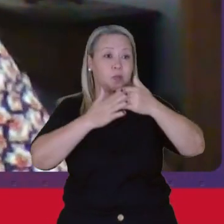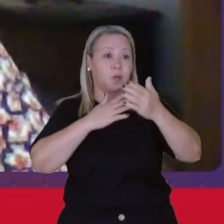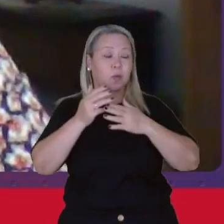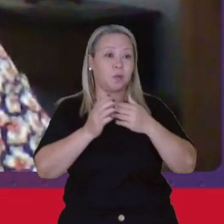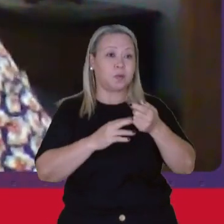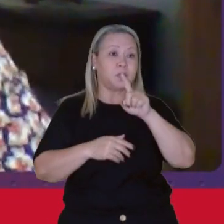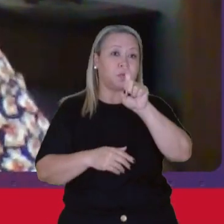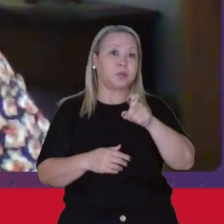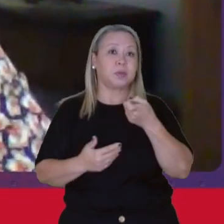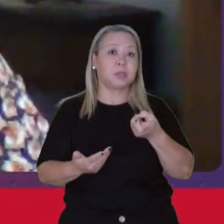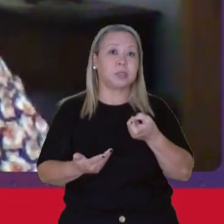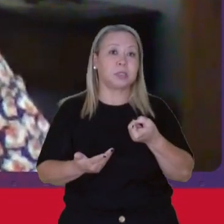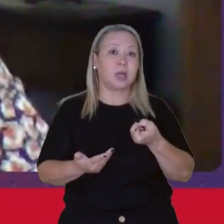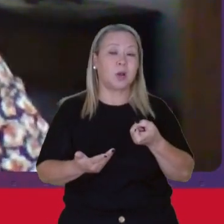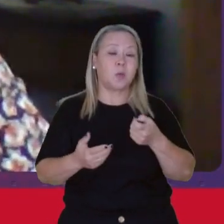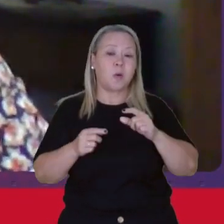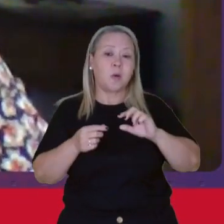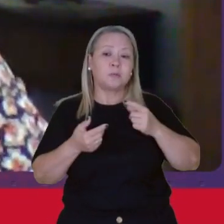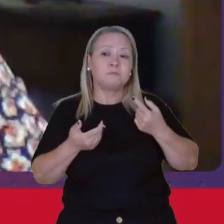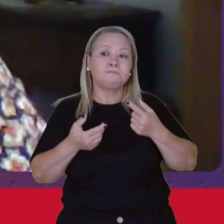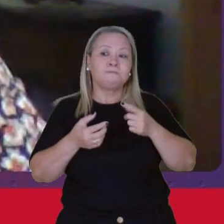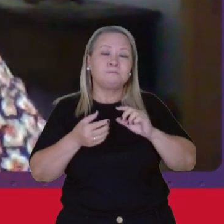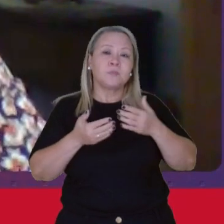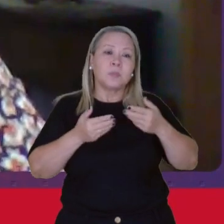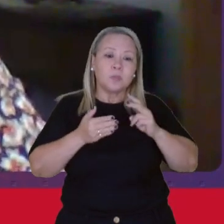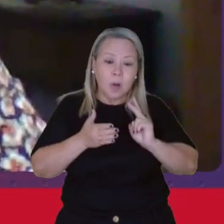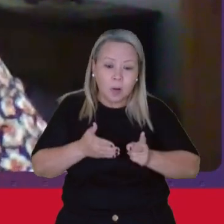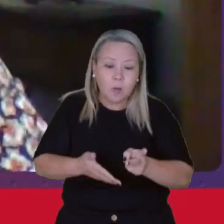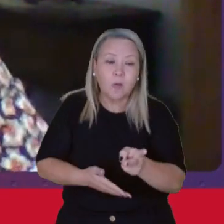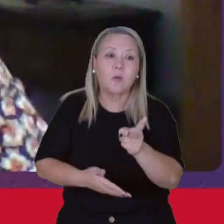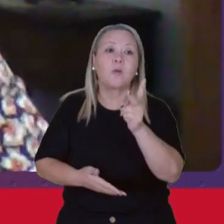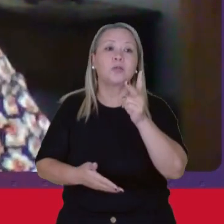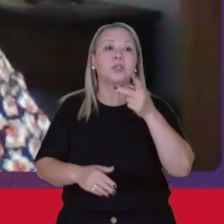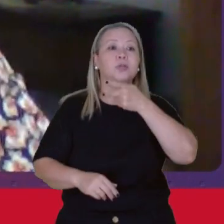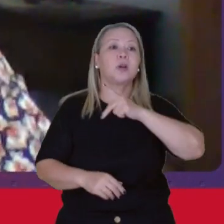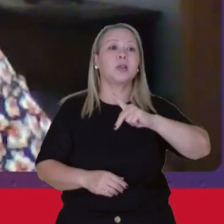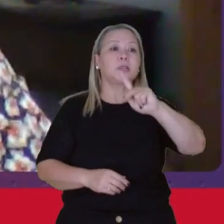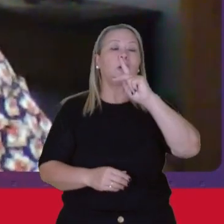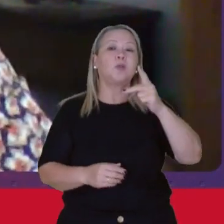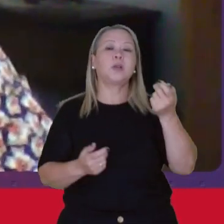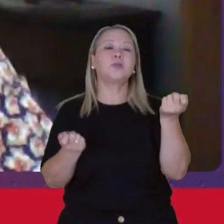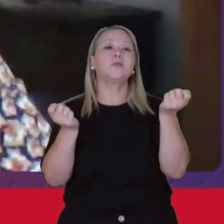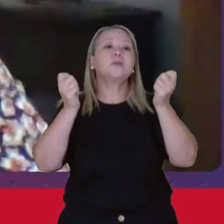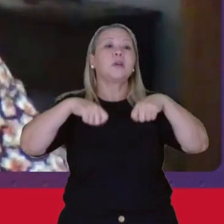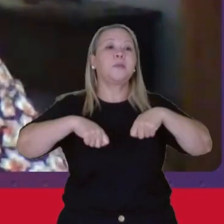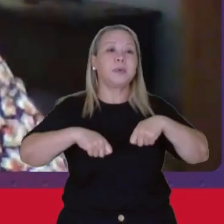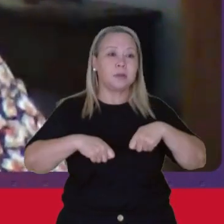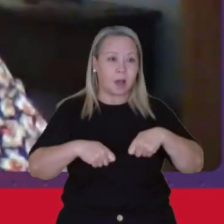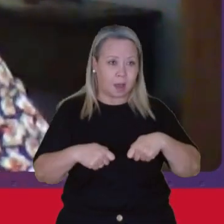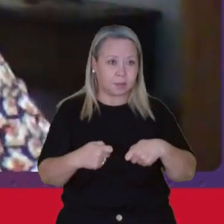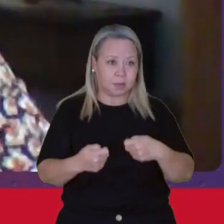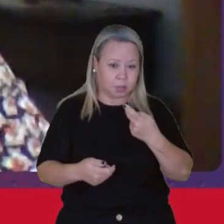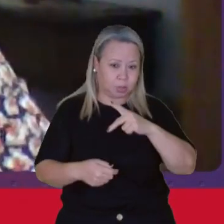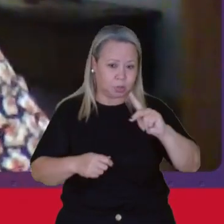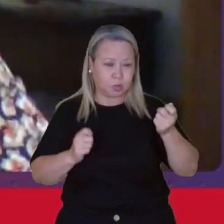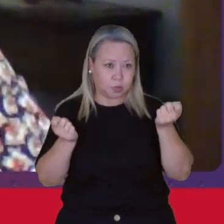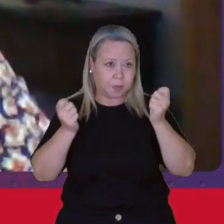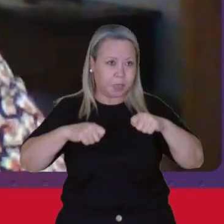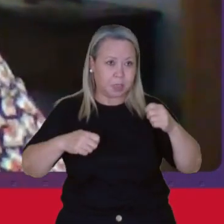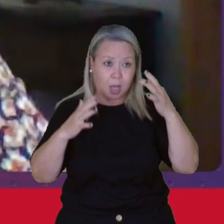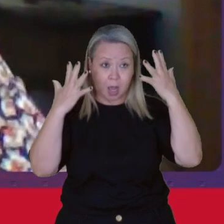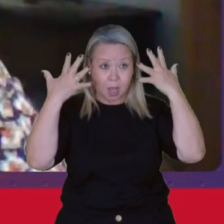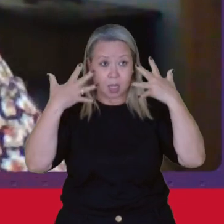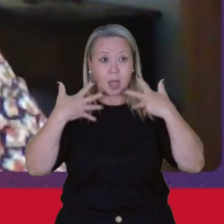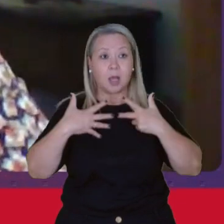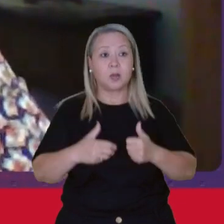são Como um prolongamento Das suas Habilidades As suas habilidades Naturais Que